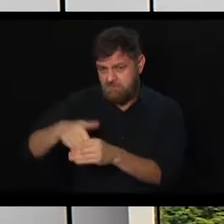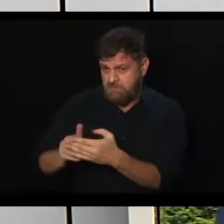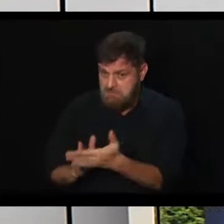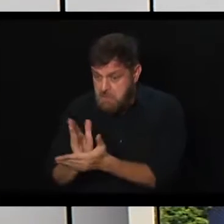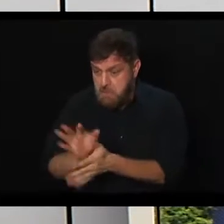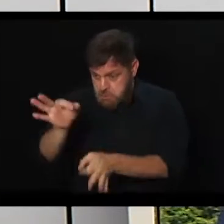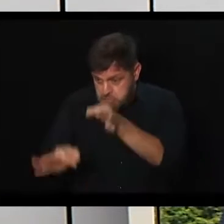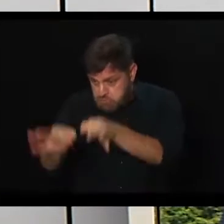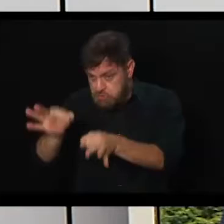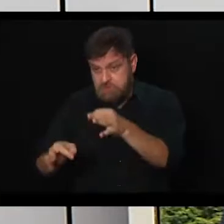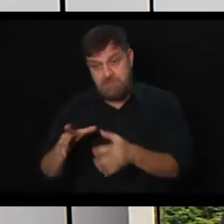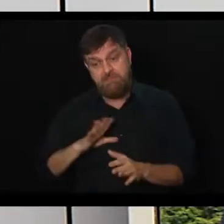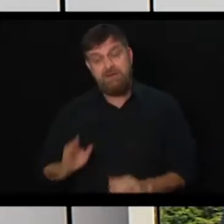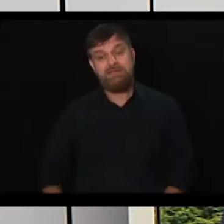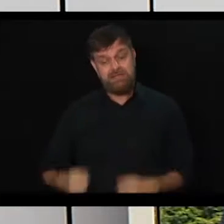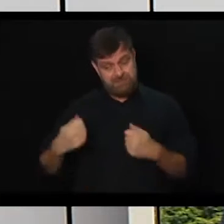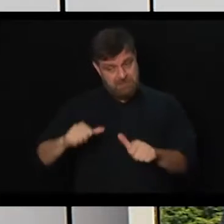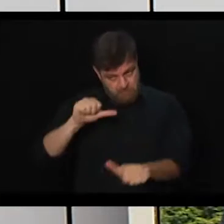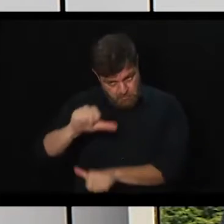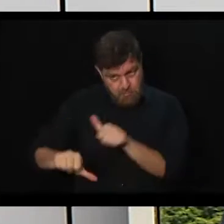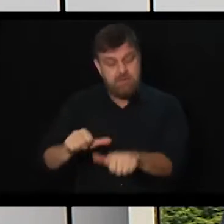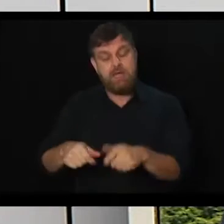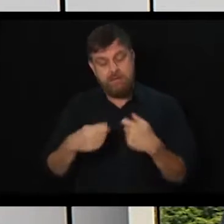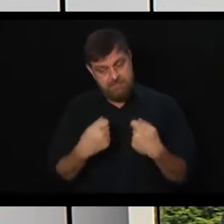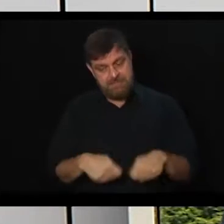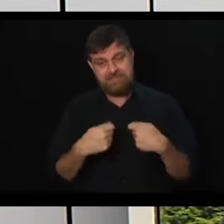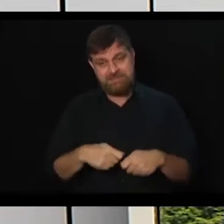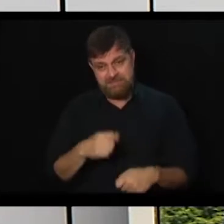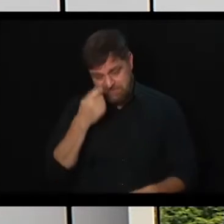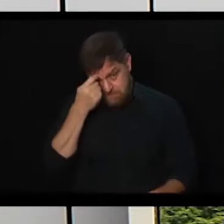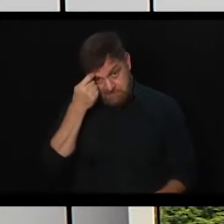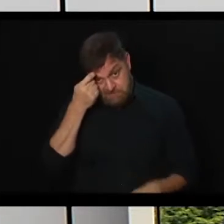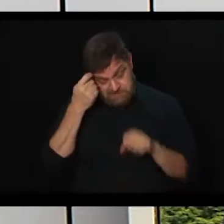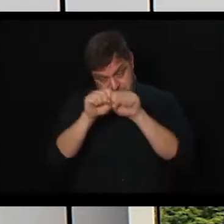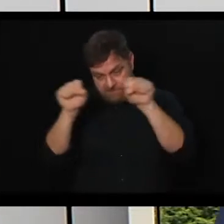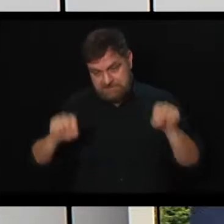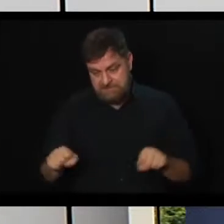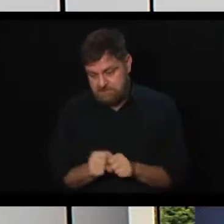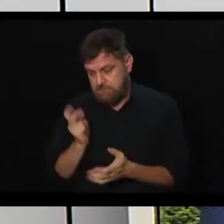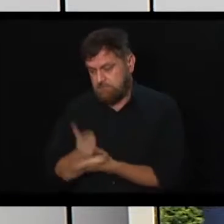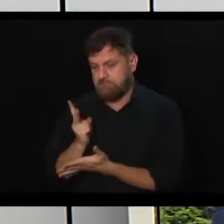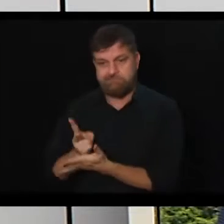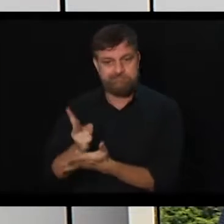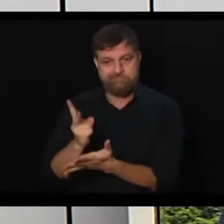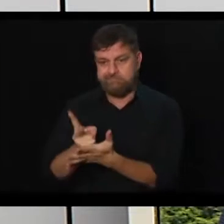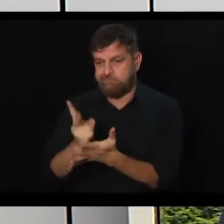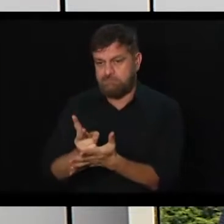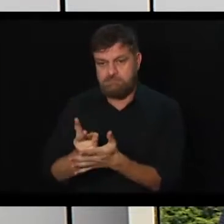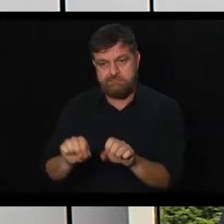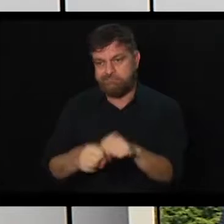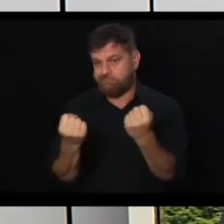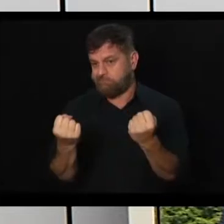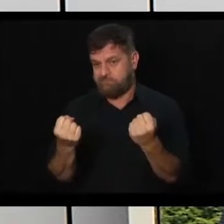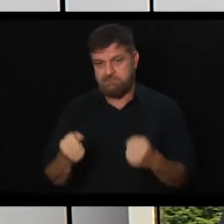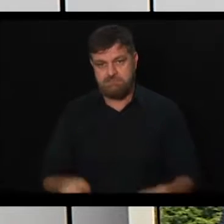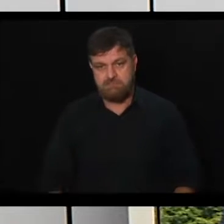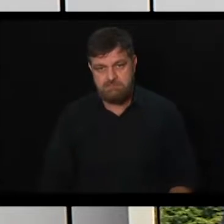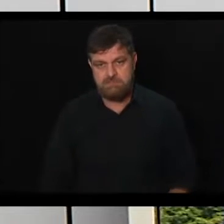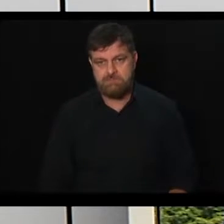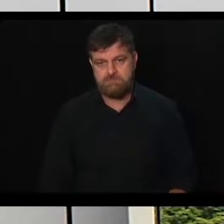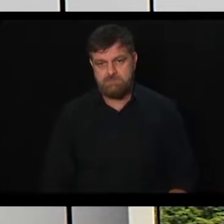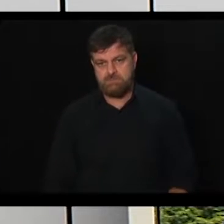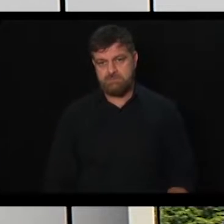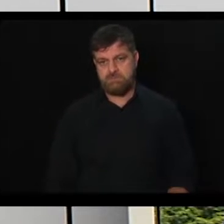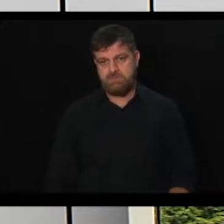justa ou não, mas uma mudança teria que vir. Eu acredito que o sistema do jeito que está realmente não ia muito longe. Os